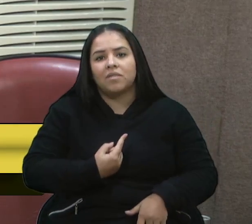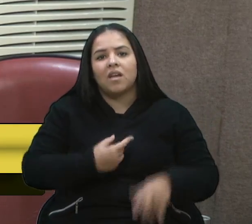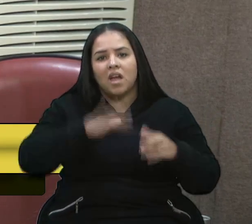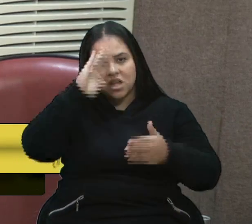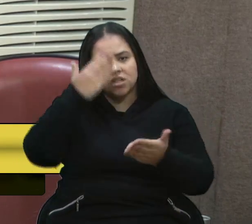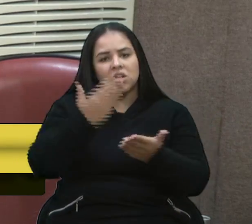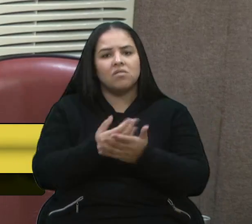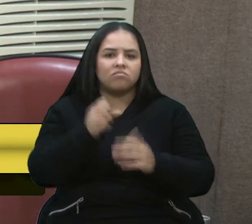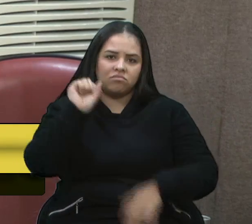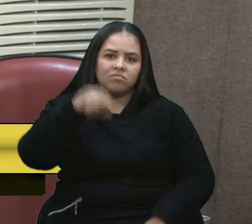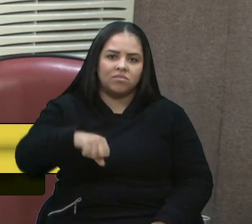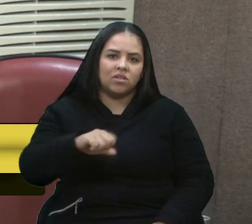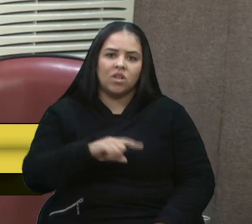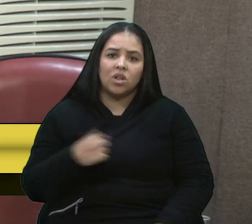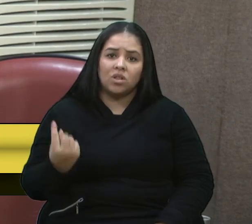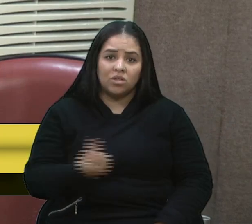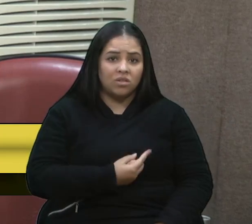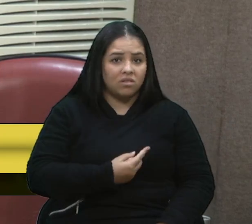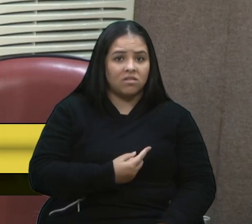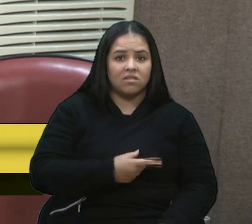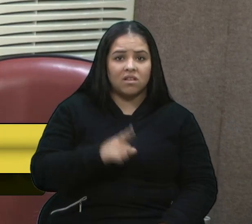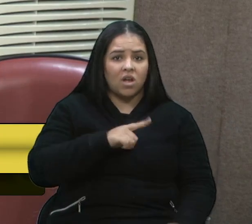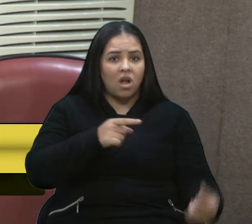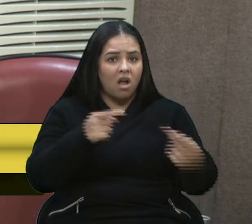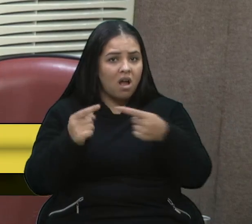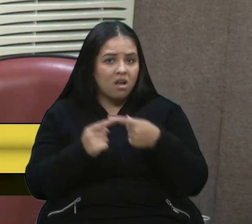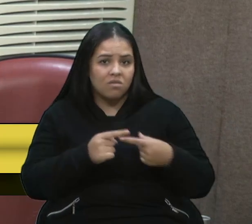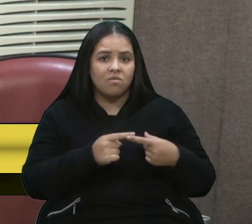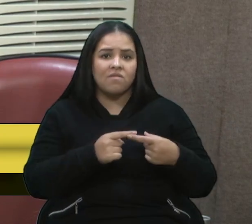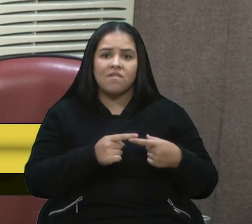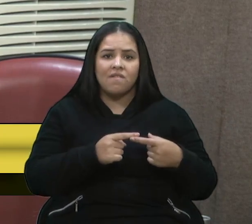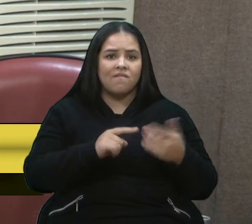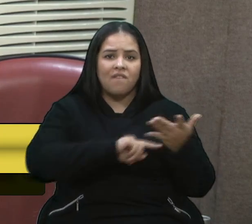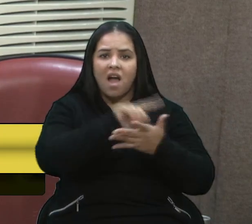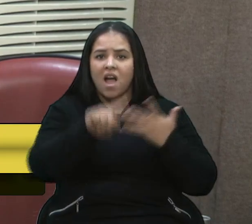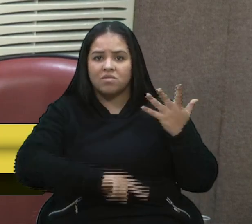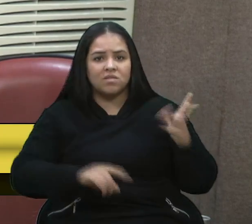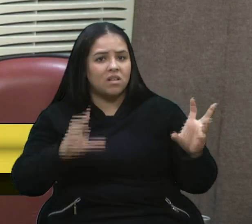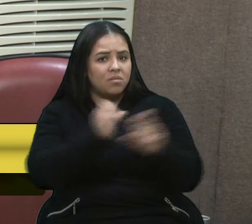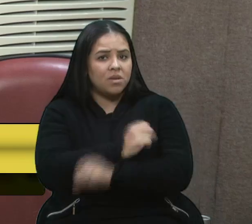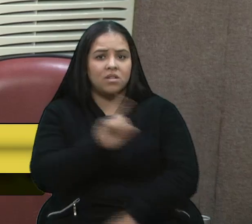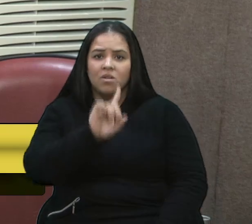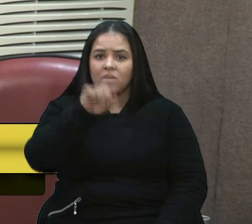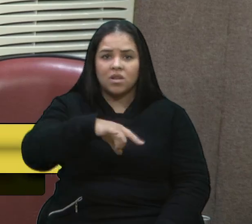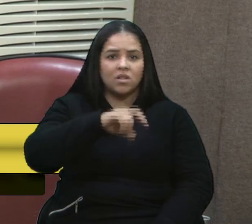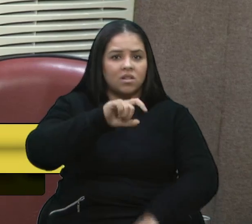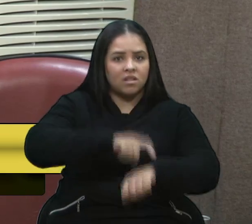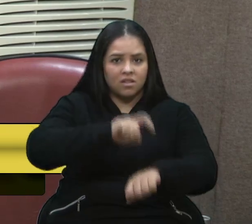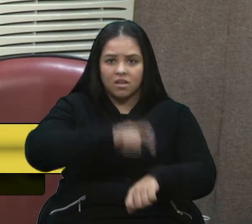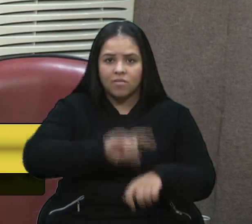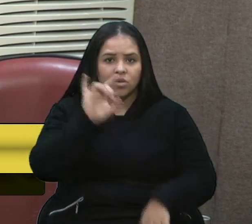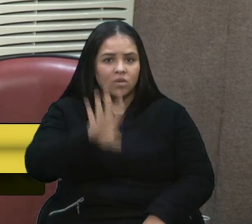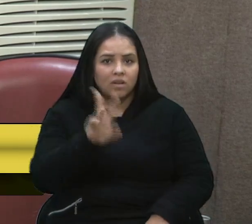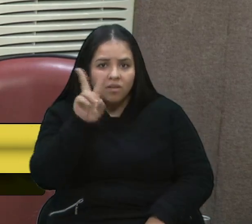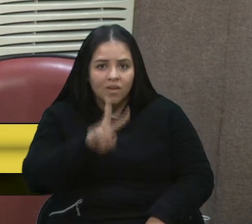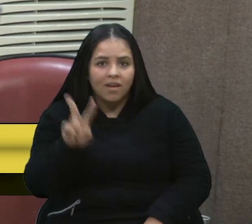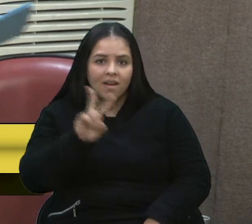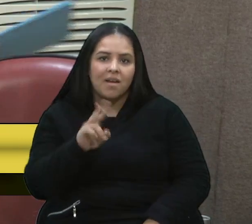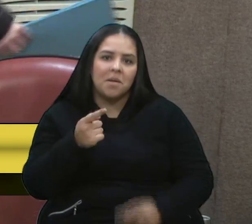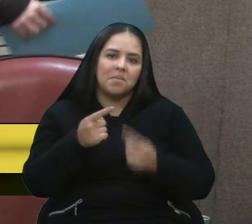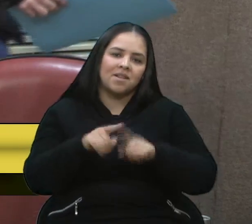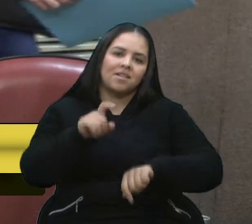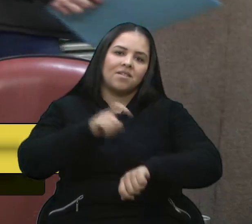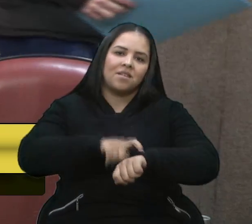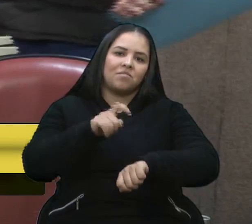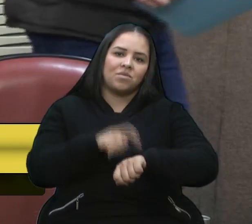tivemos contato com diversos animais. Não é apenas nesse momento que nós devemos olhar para eles. É também no momento da